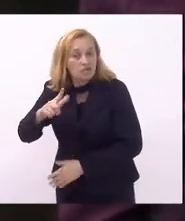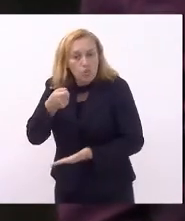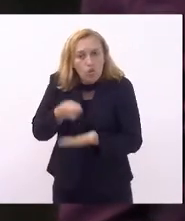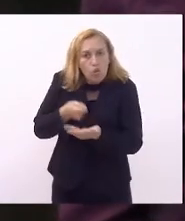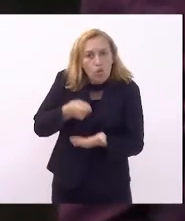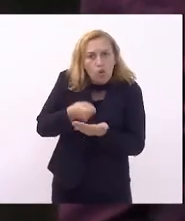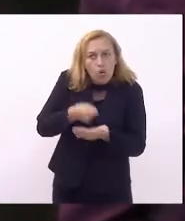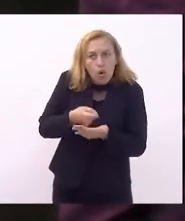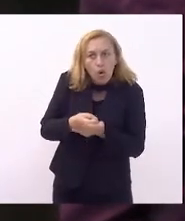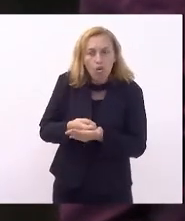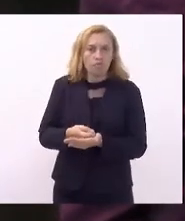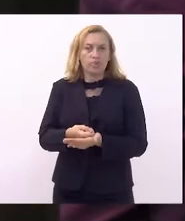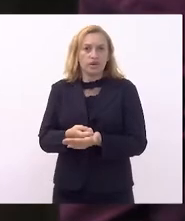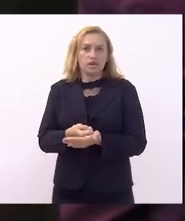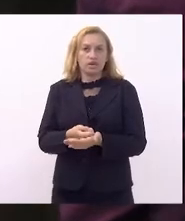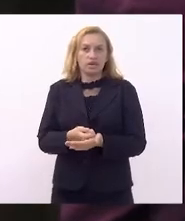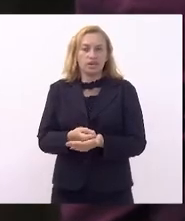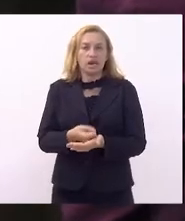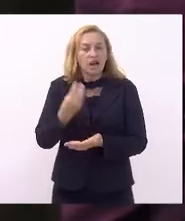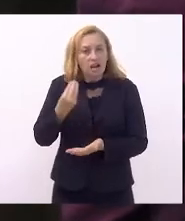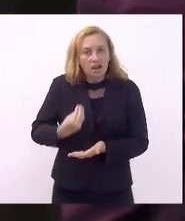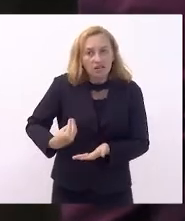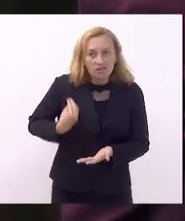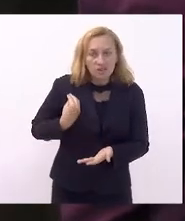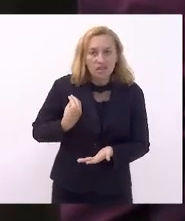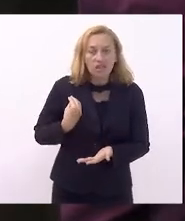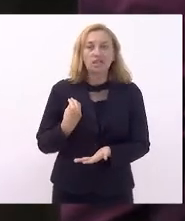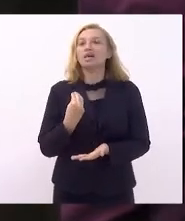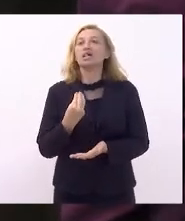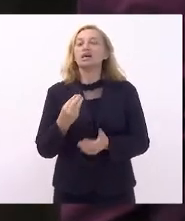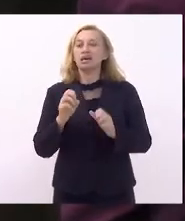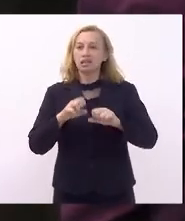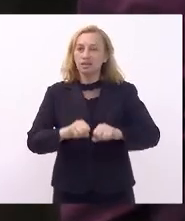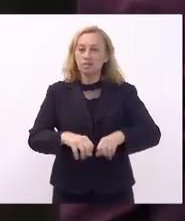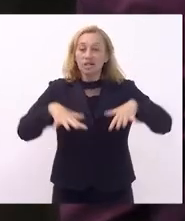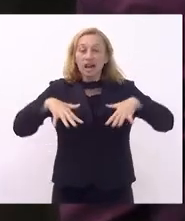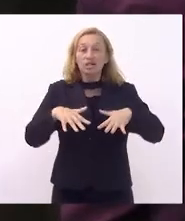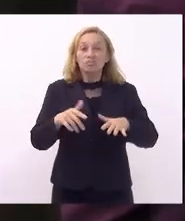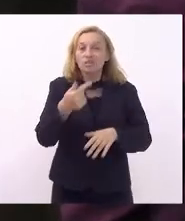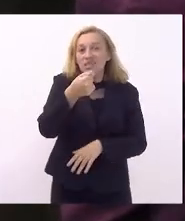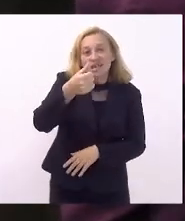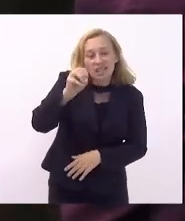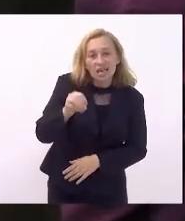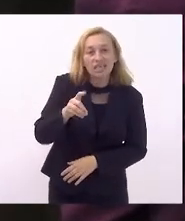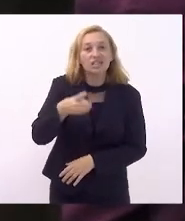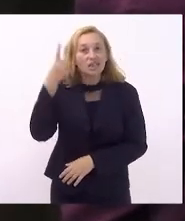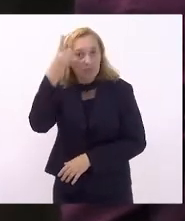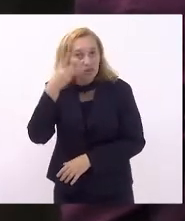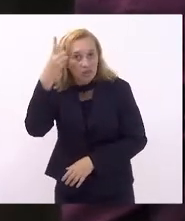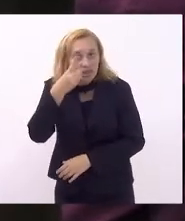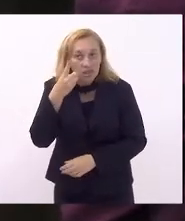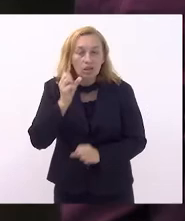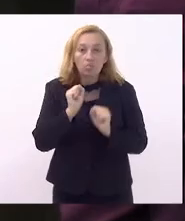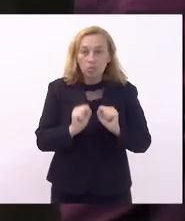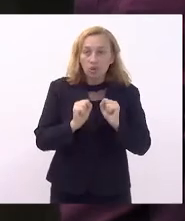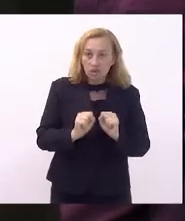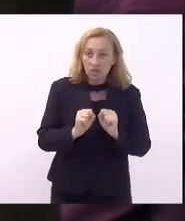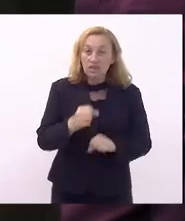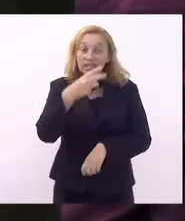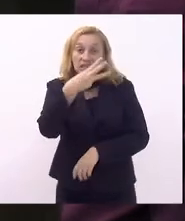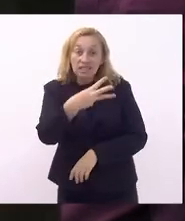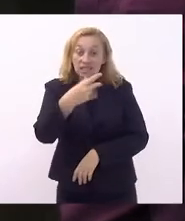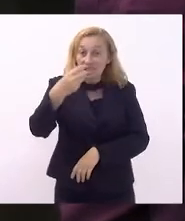a presença em plenário dos 70 deputados, para que nós possamos, através de 36